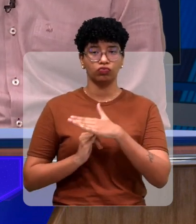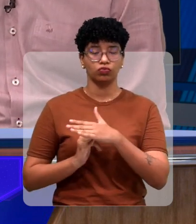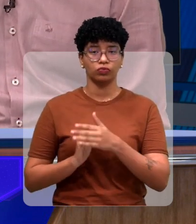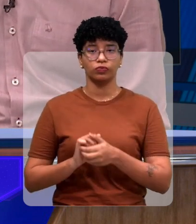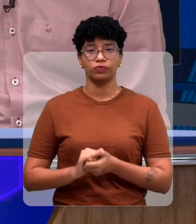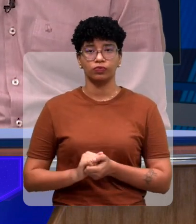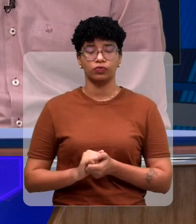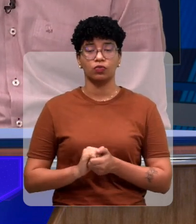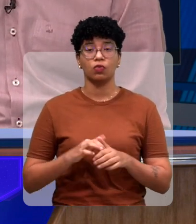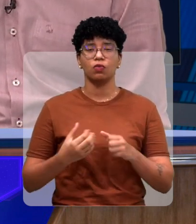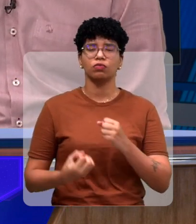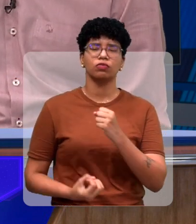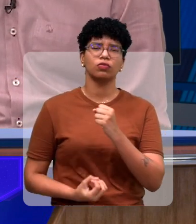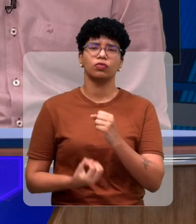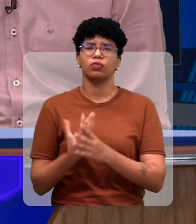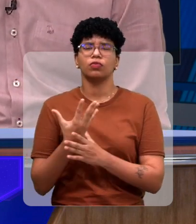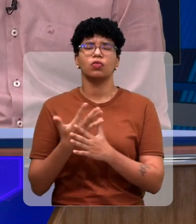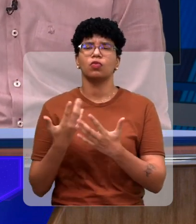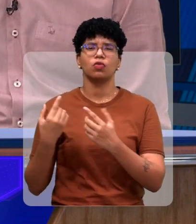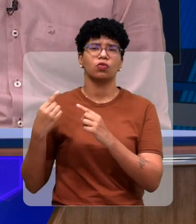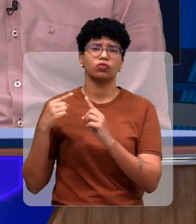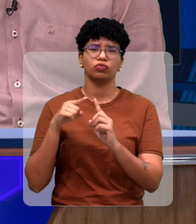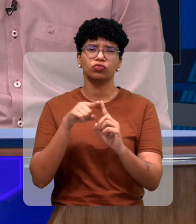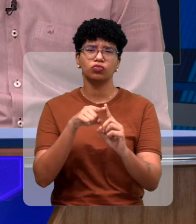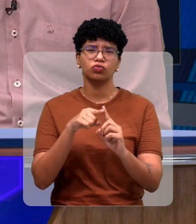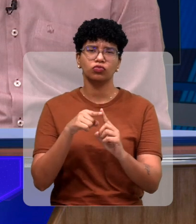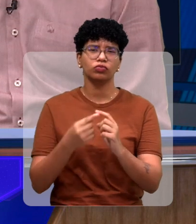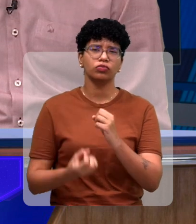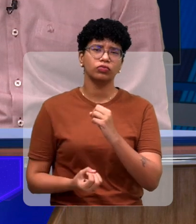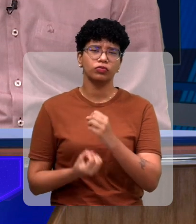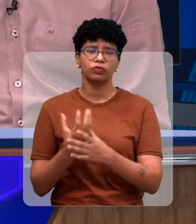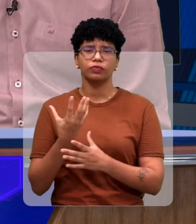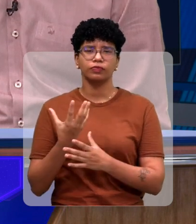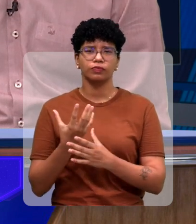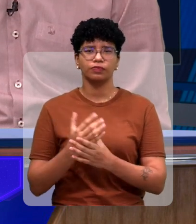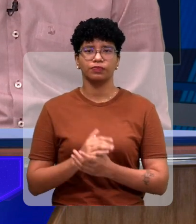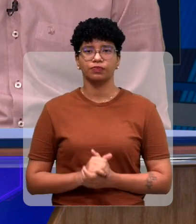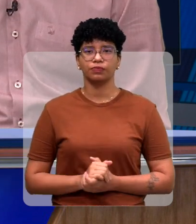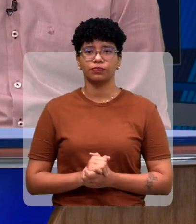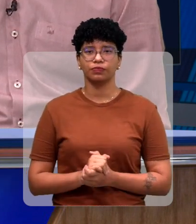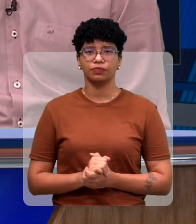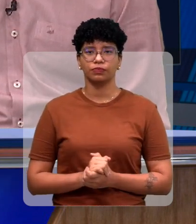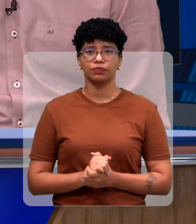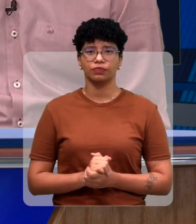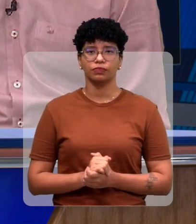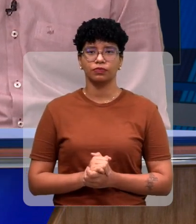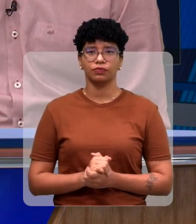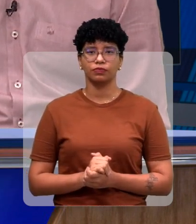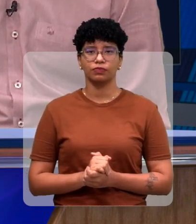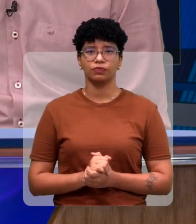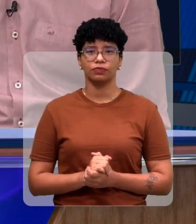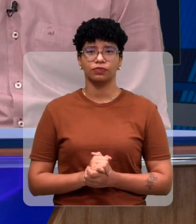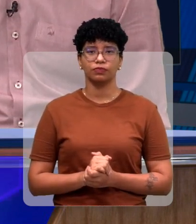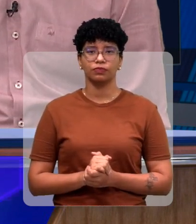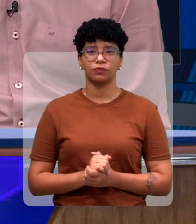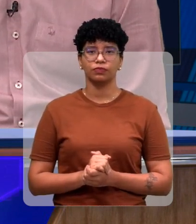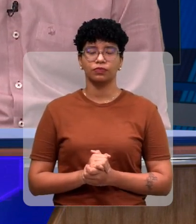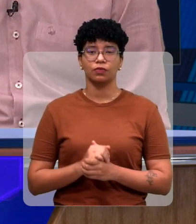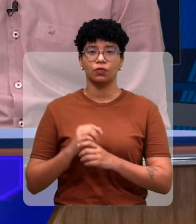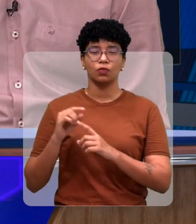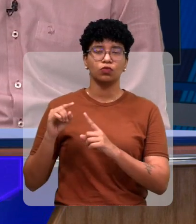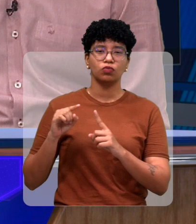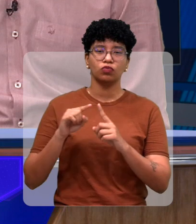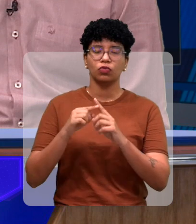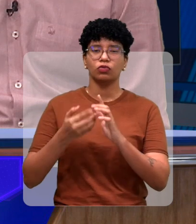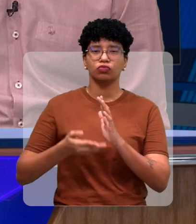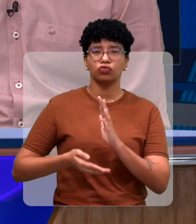Quando vocês criaram a ADEVIT, qual é o objetivo da criação da ADEVIT? O objetivo era tirar a